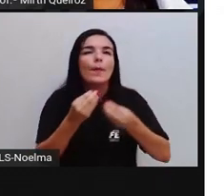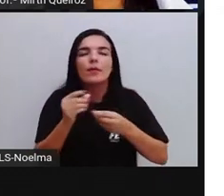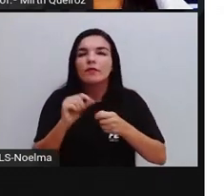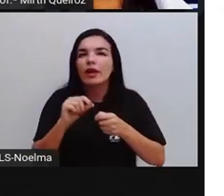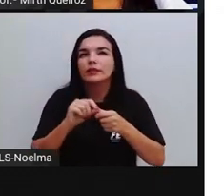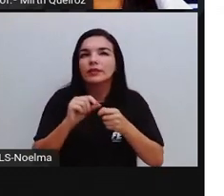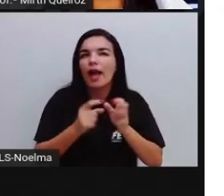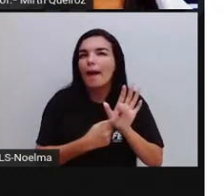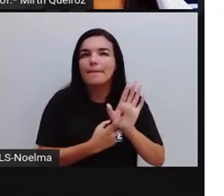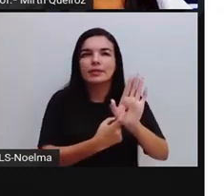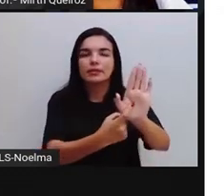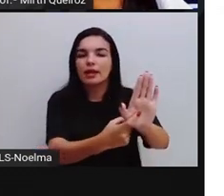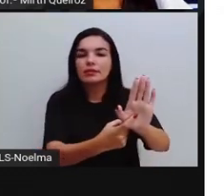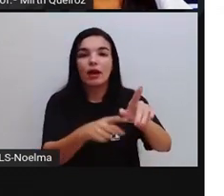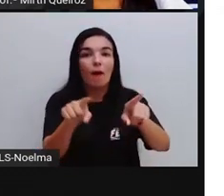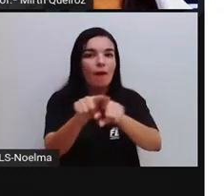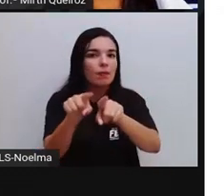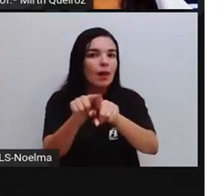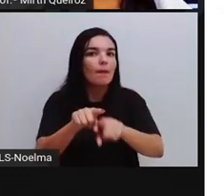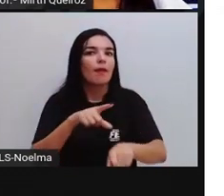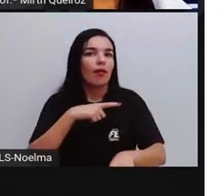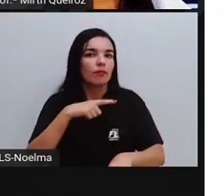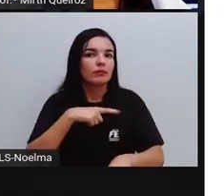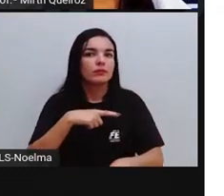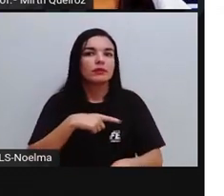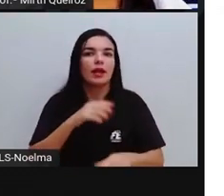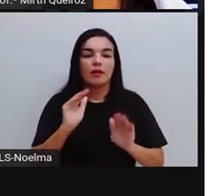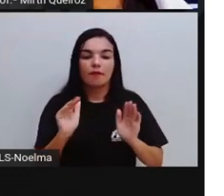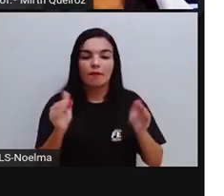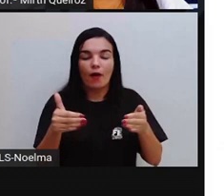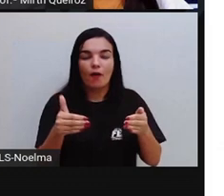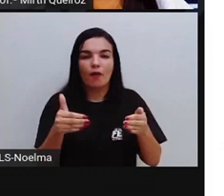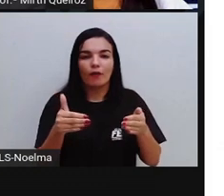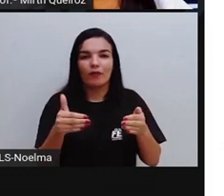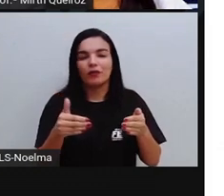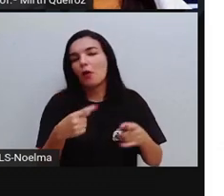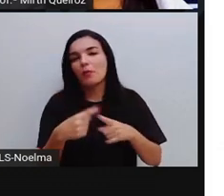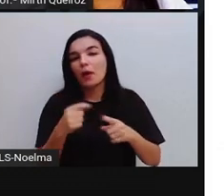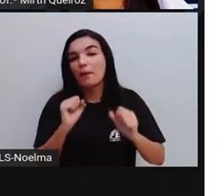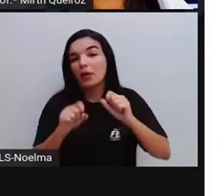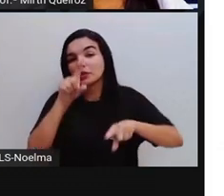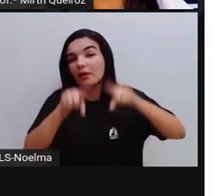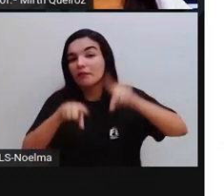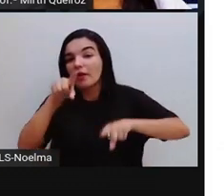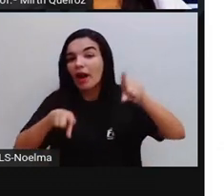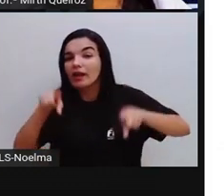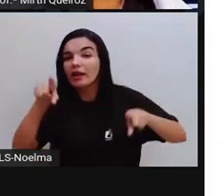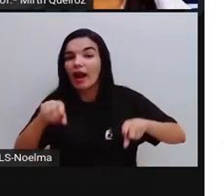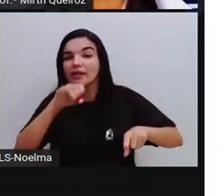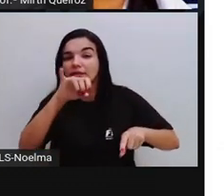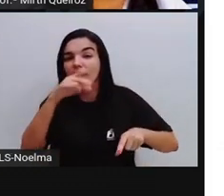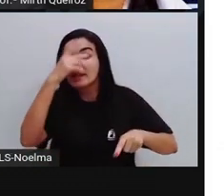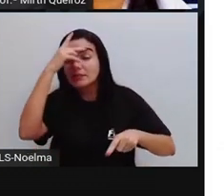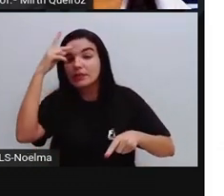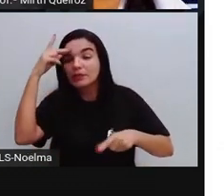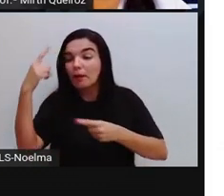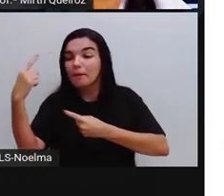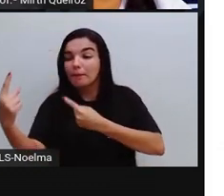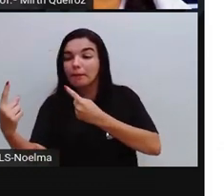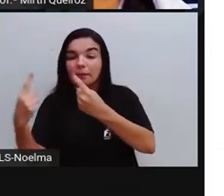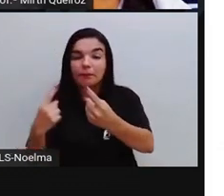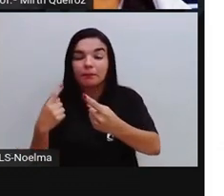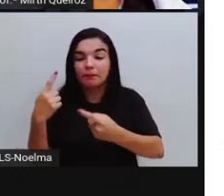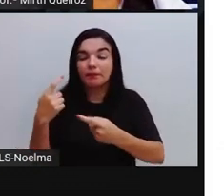também é algo que a gente tem que focar, né, e pode variar e dependendo da necessidade de cada